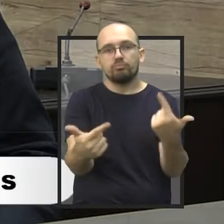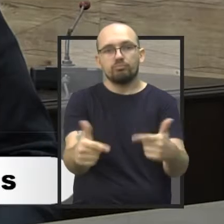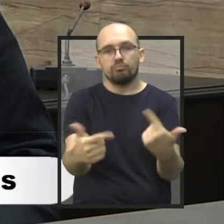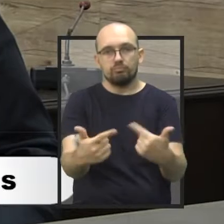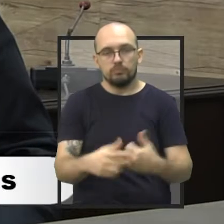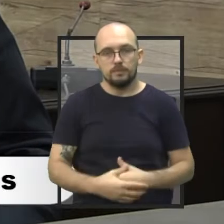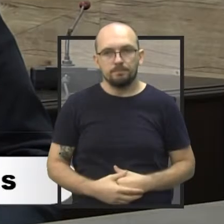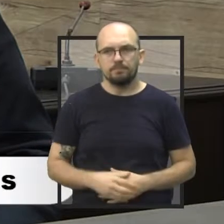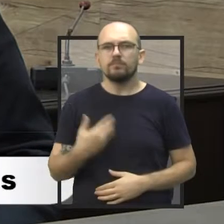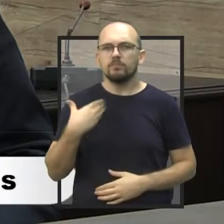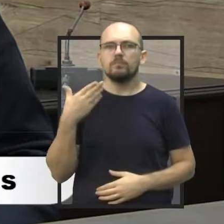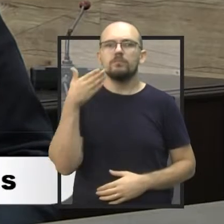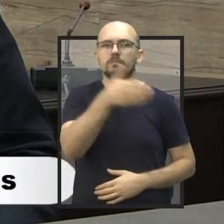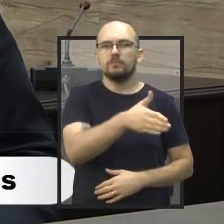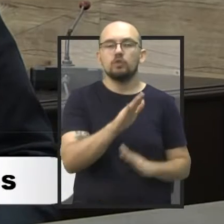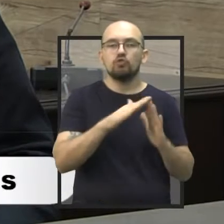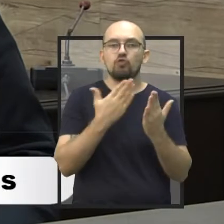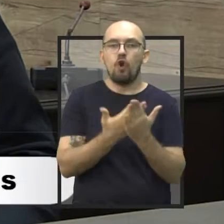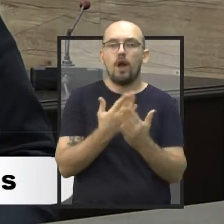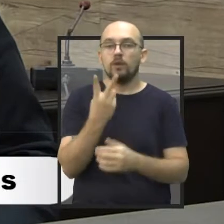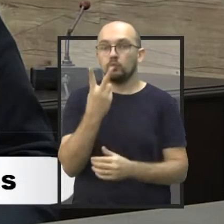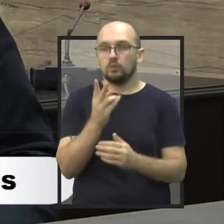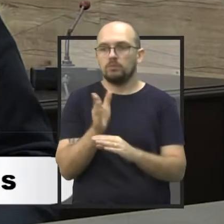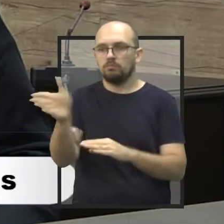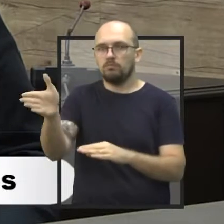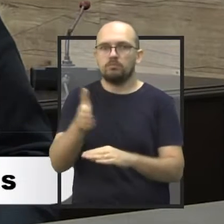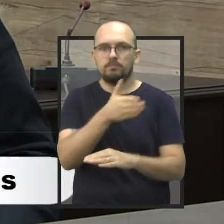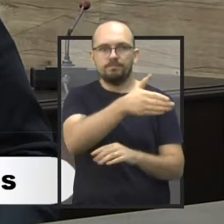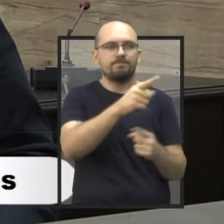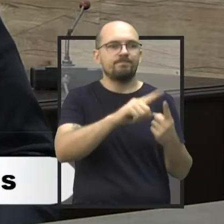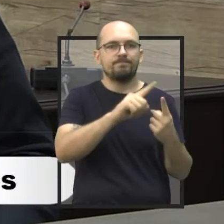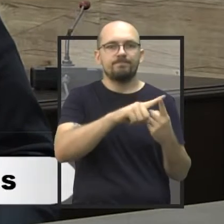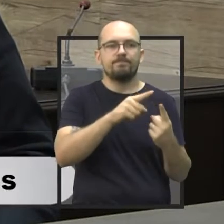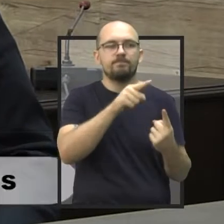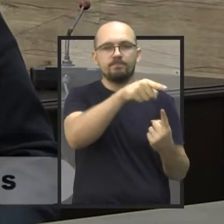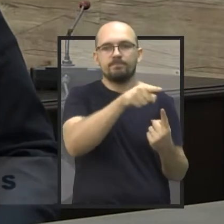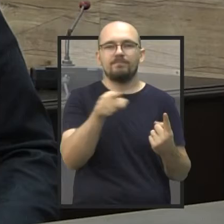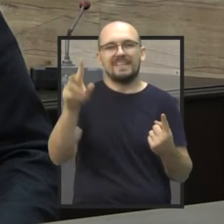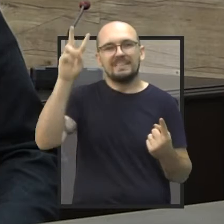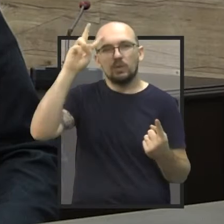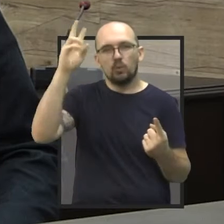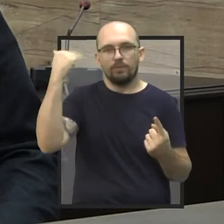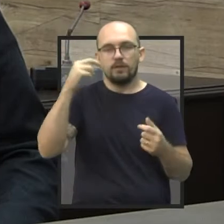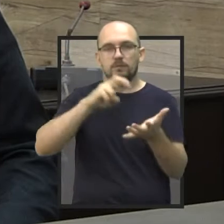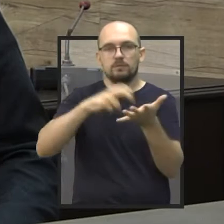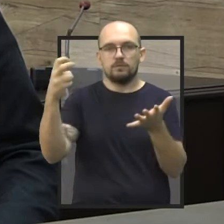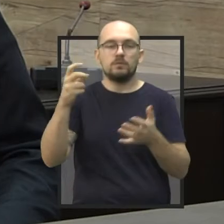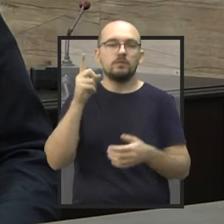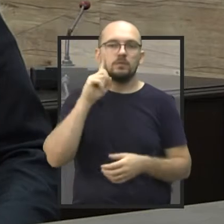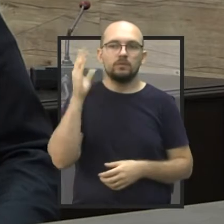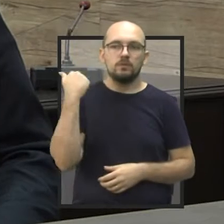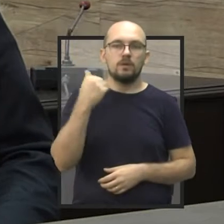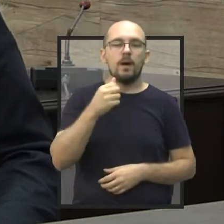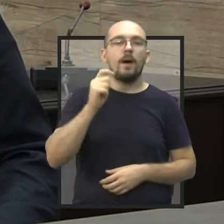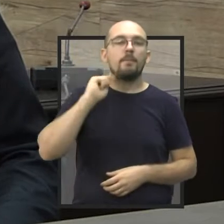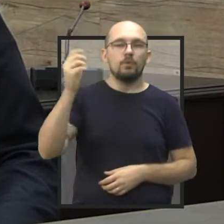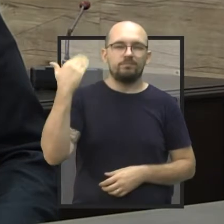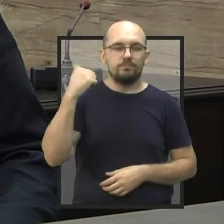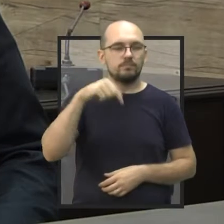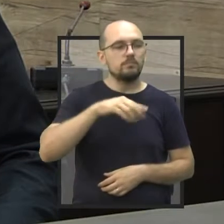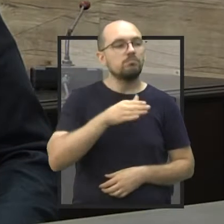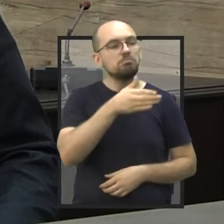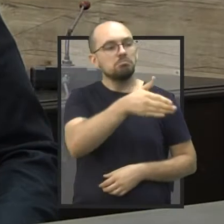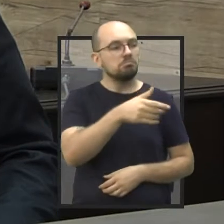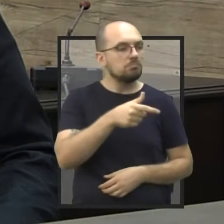De duas escolas que eu fiz a visita na manhã da segunda-feira, que foi o retorno das aulas, eu notei que